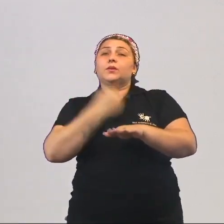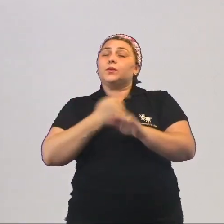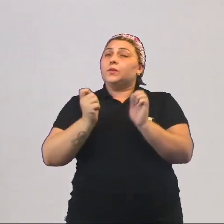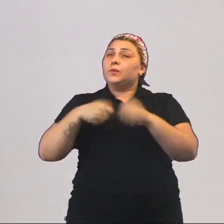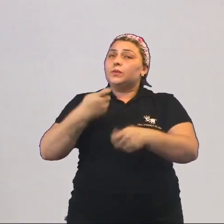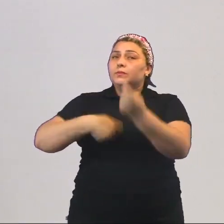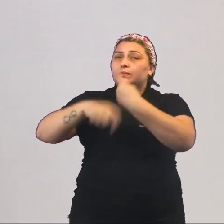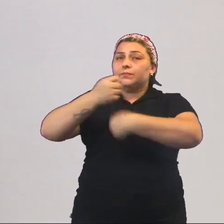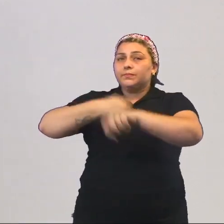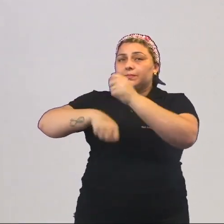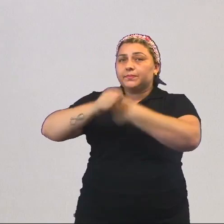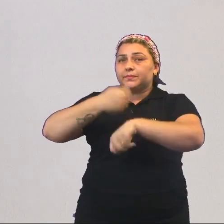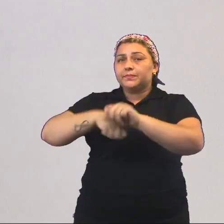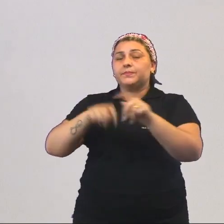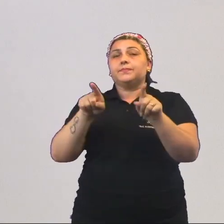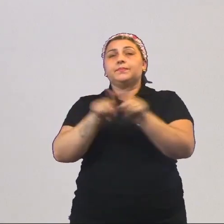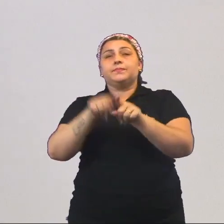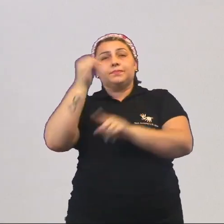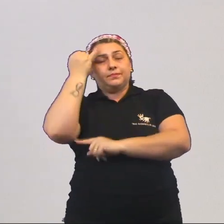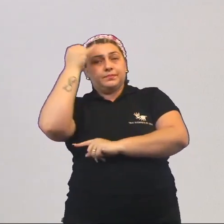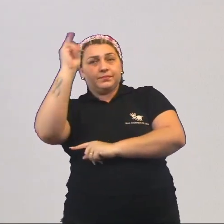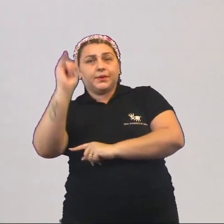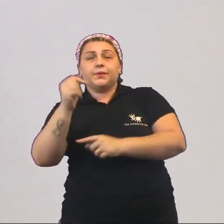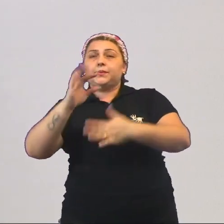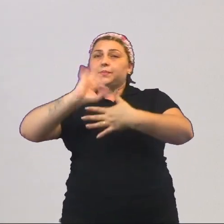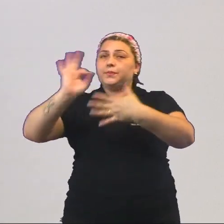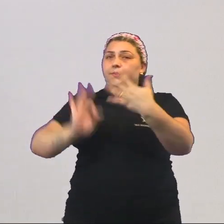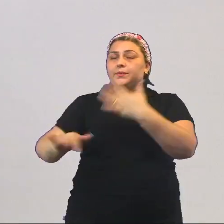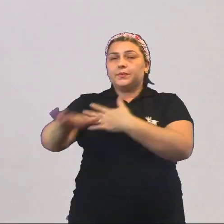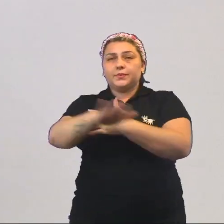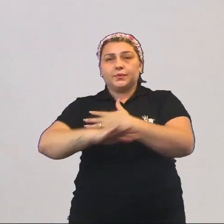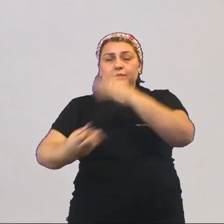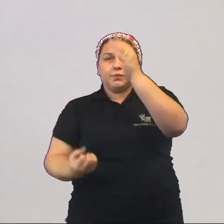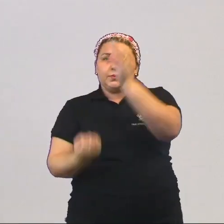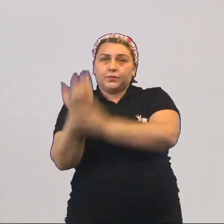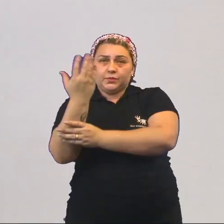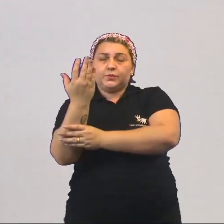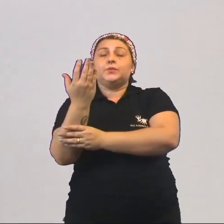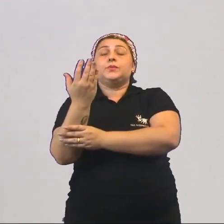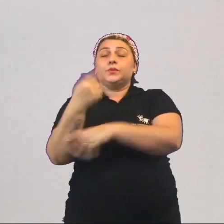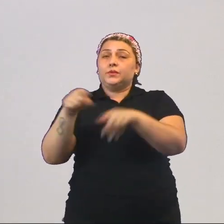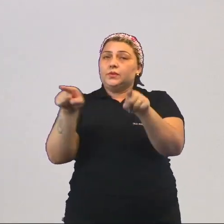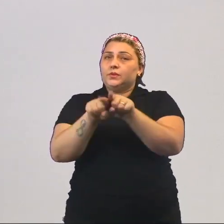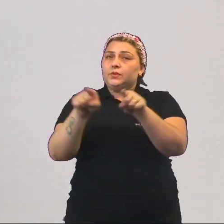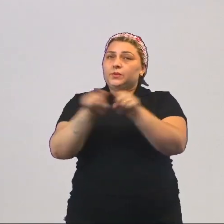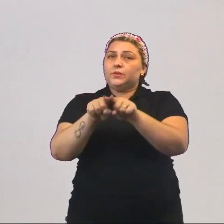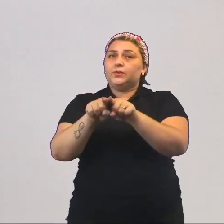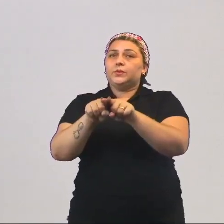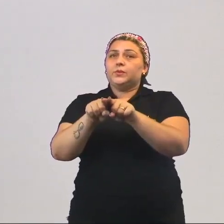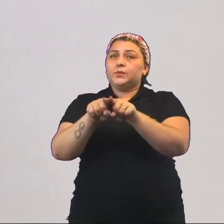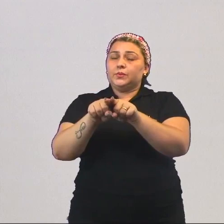condições econômicas. Essa ideia da classe social surgiu, advém, desde a gênese do capitalismo,